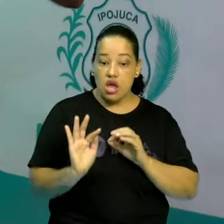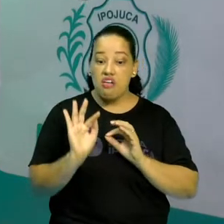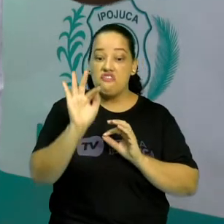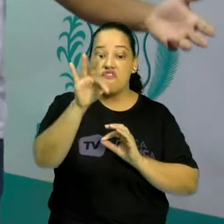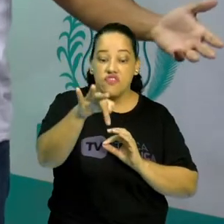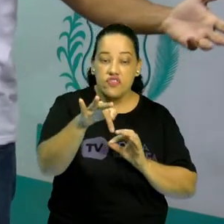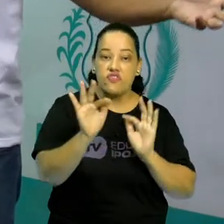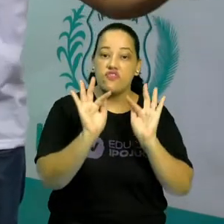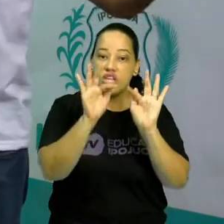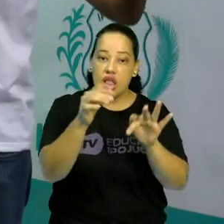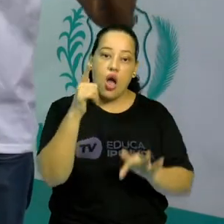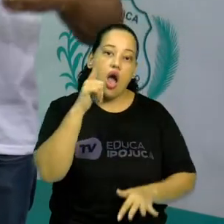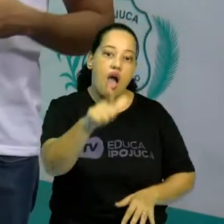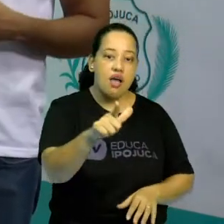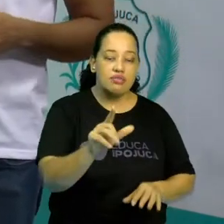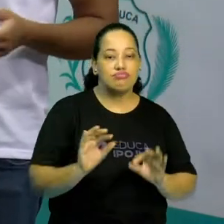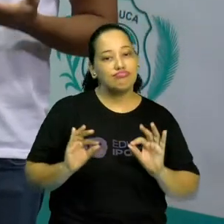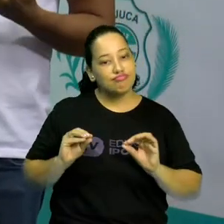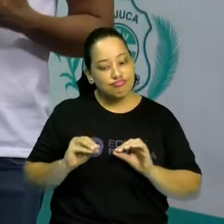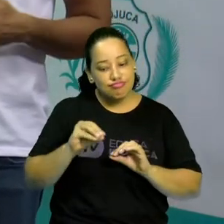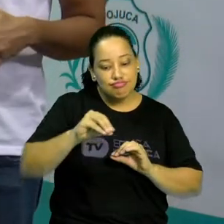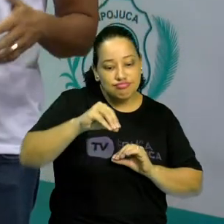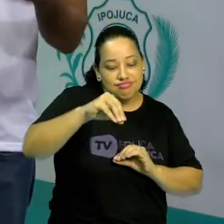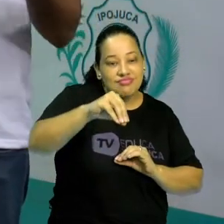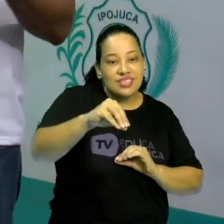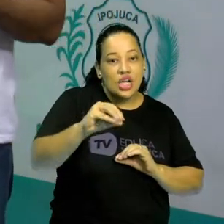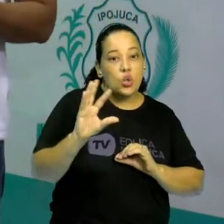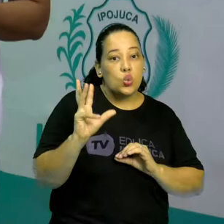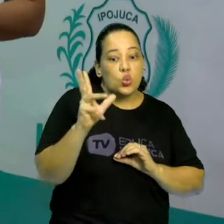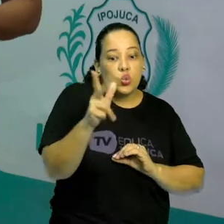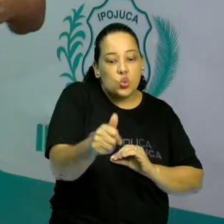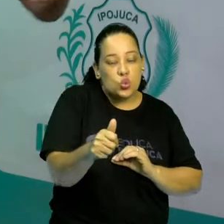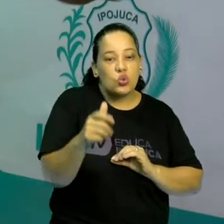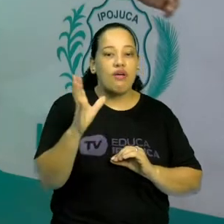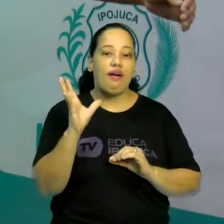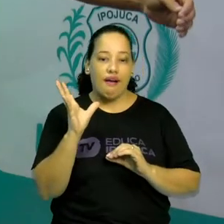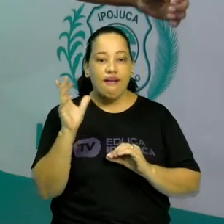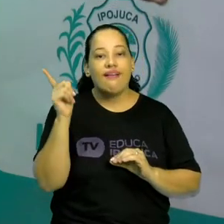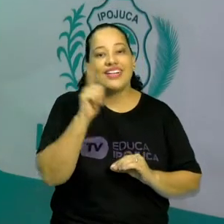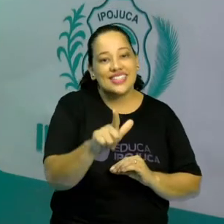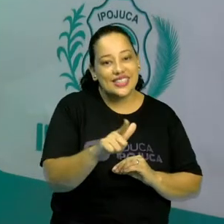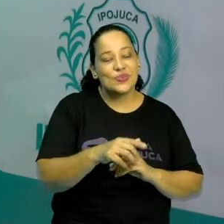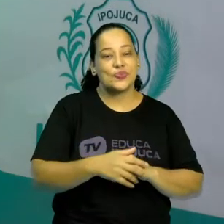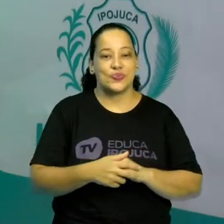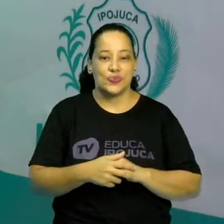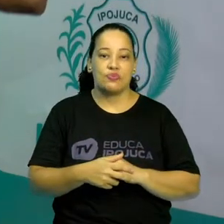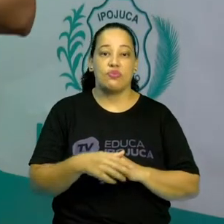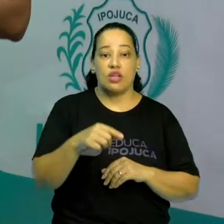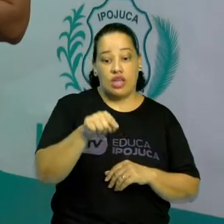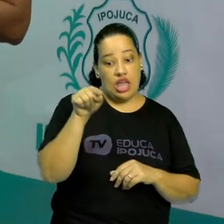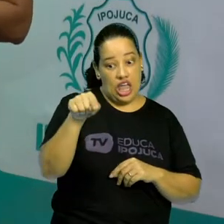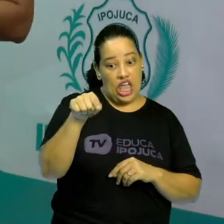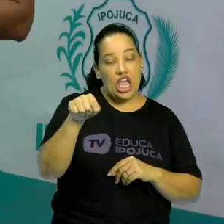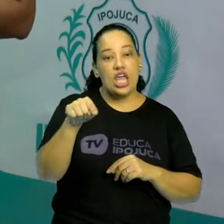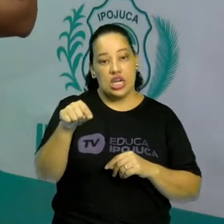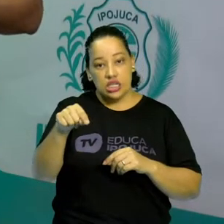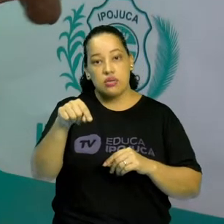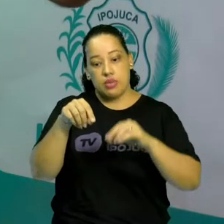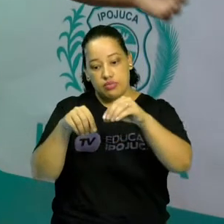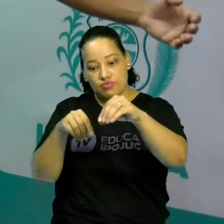outro lado para vencer o jogo. Logicamente que seu oponente, seu adversário também tem que passar por todo esse,